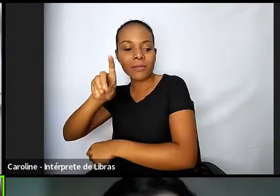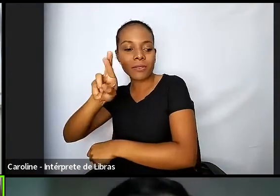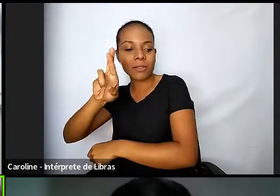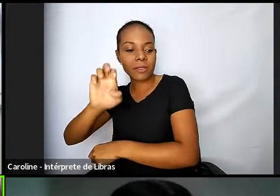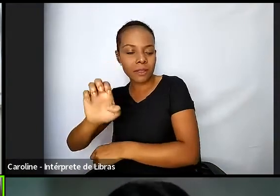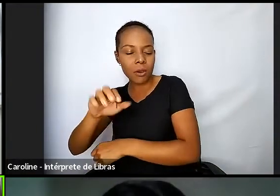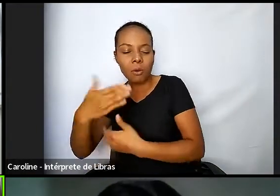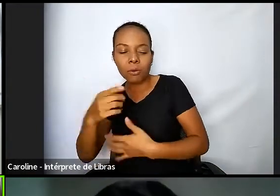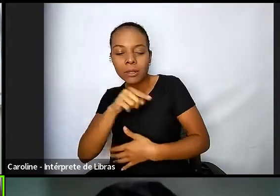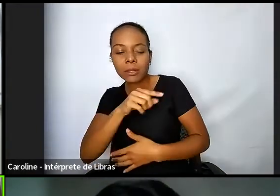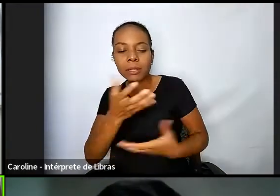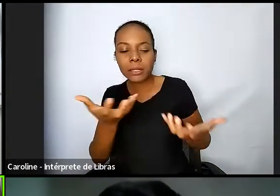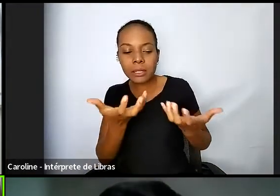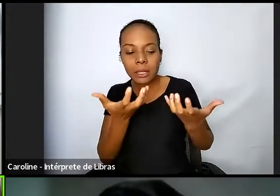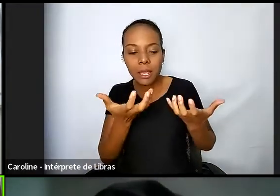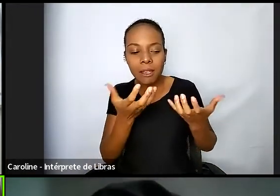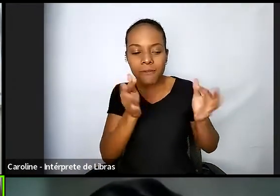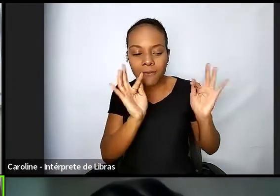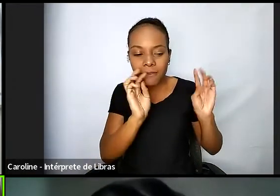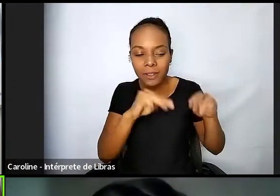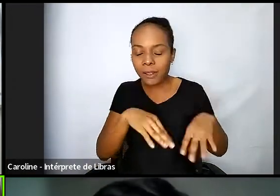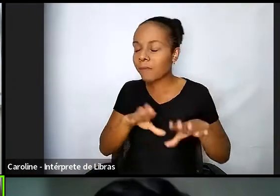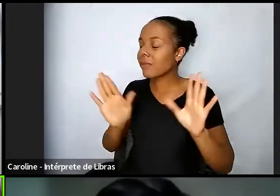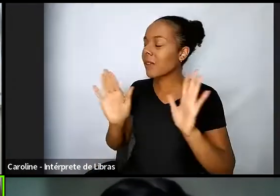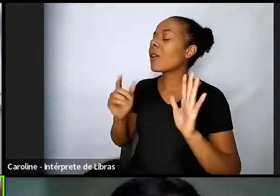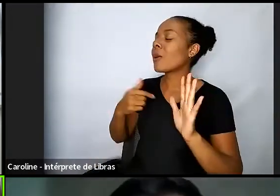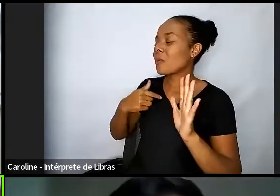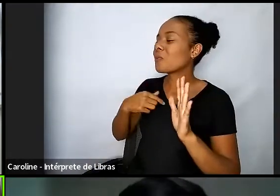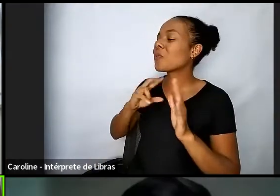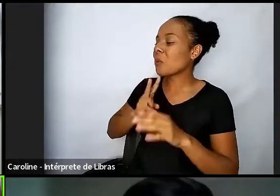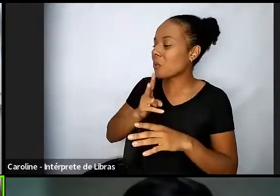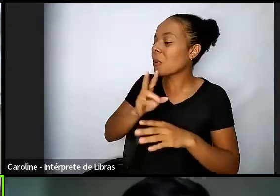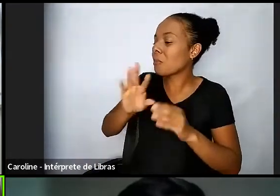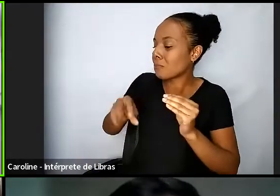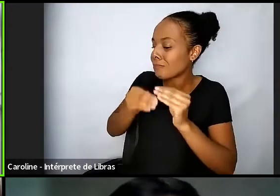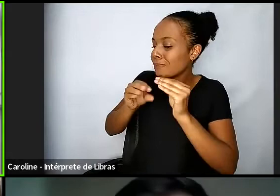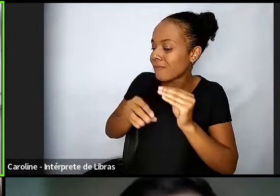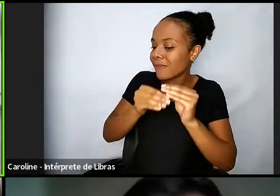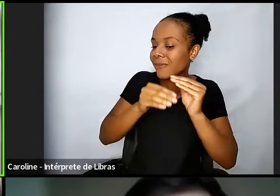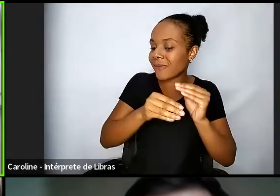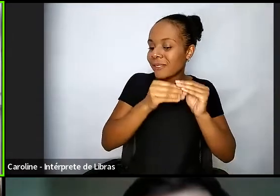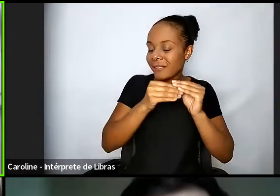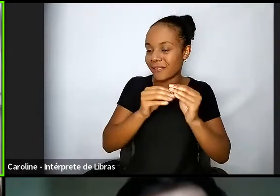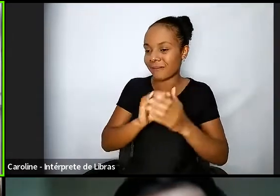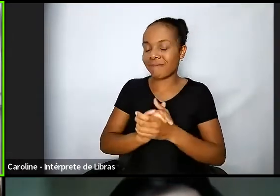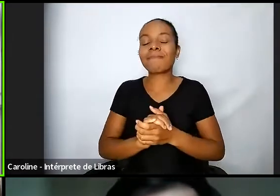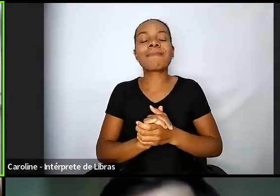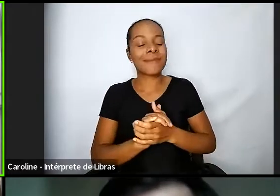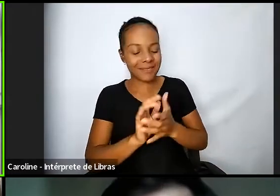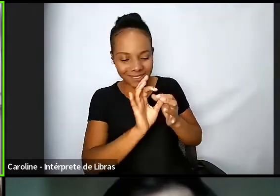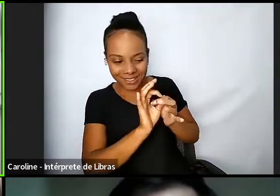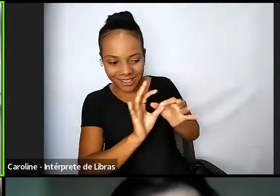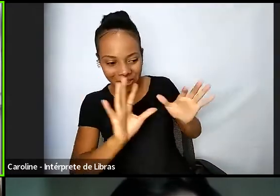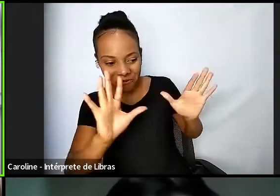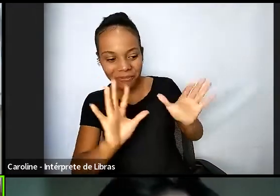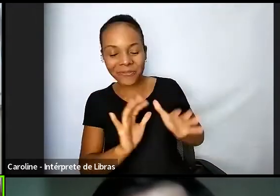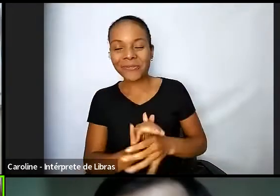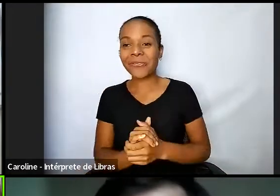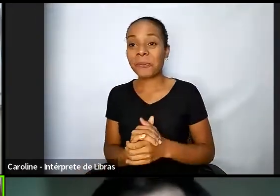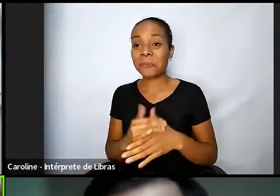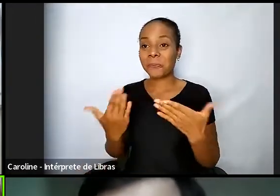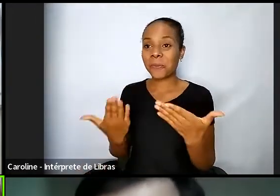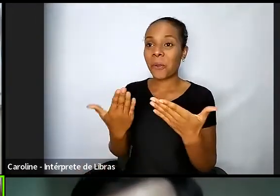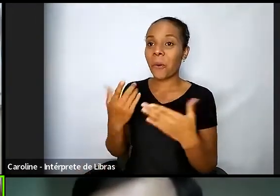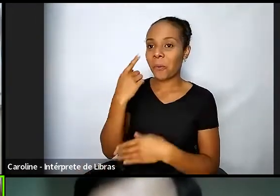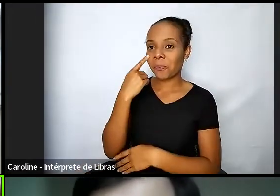considerações, eu quero fazer mais algumas colocações. A vontade. Então, vejam, também, às vezes, ela